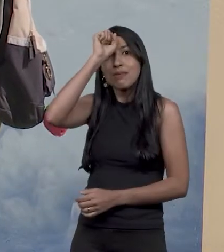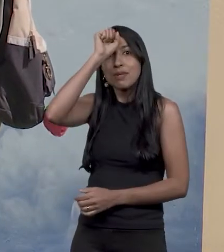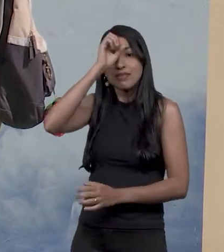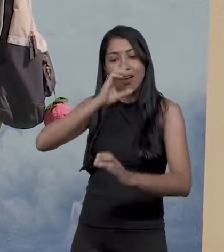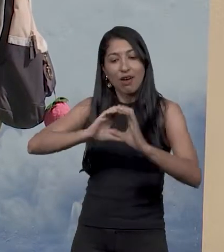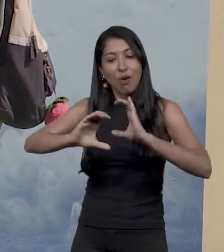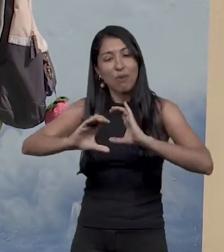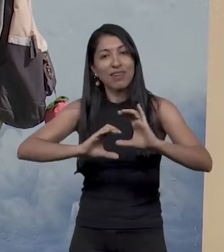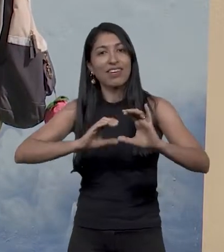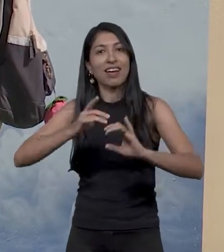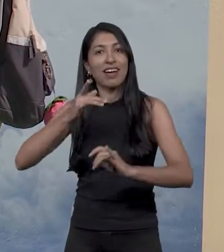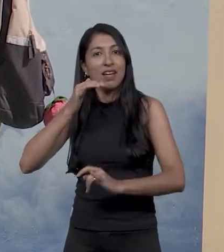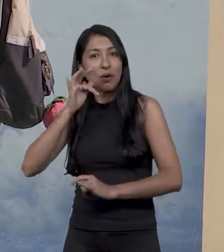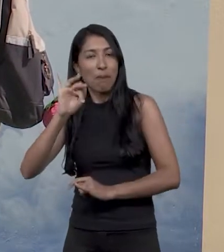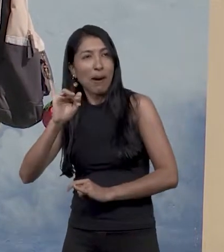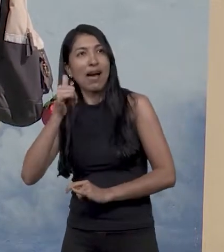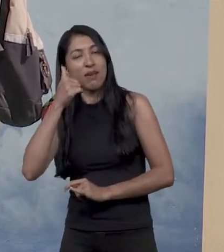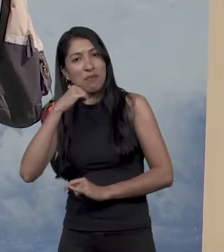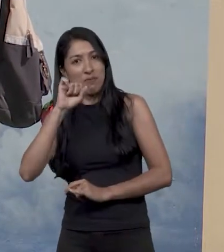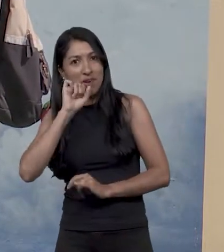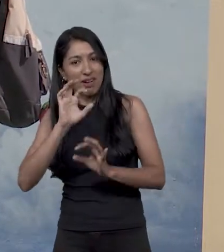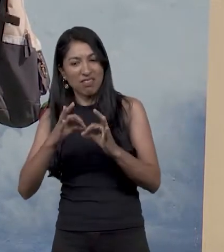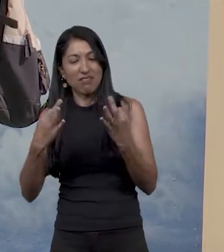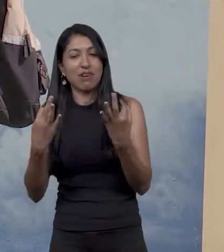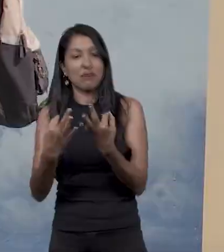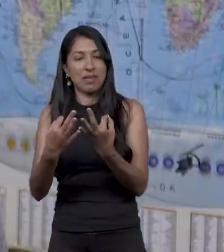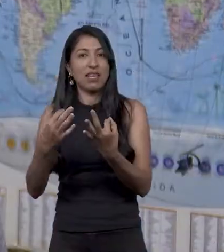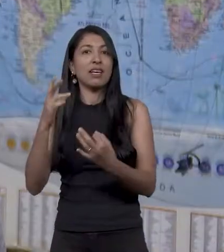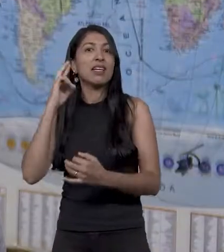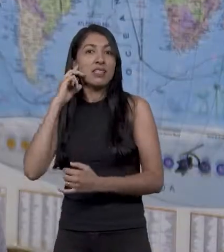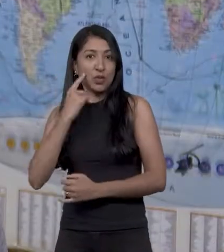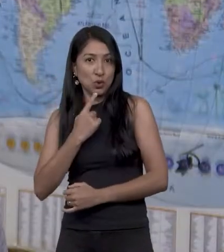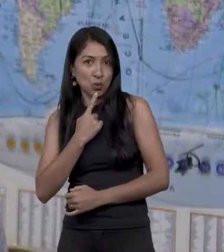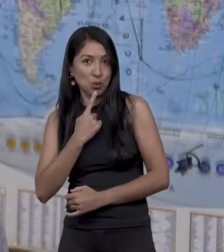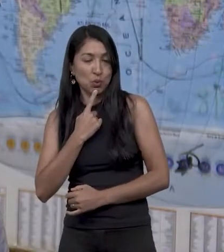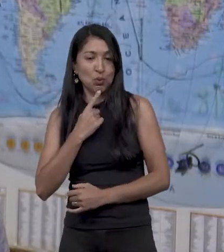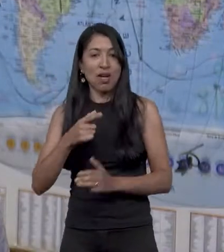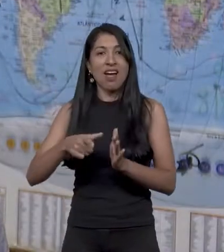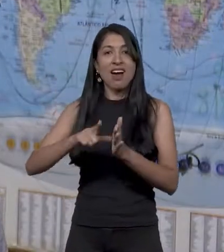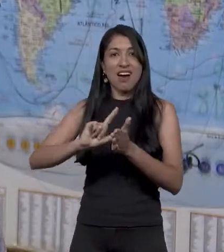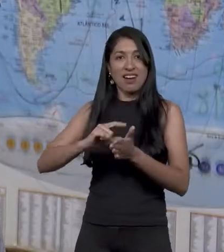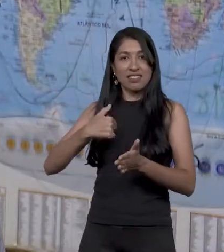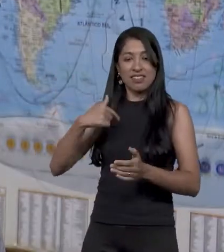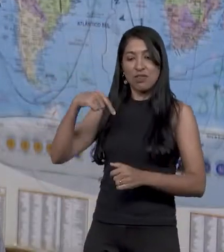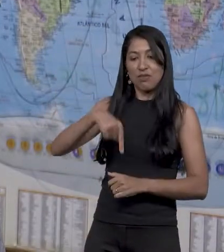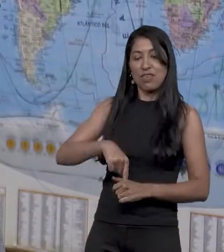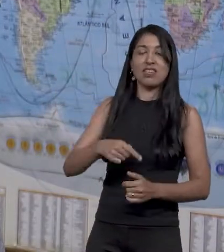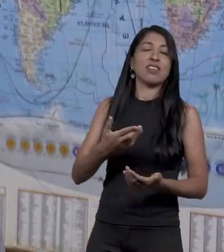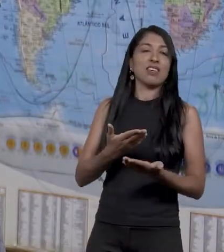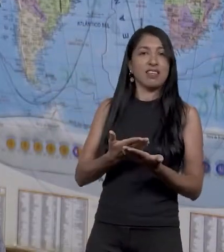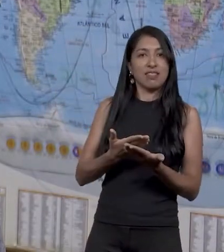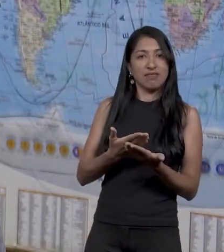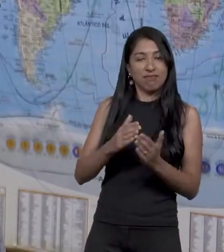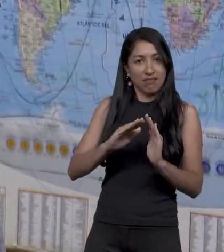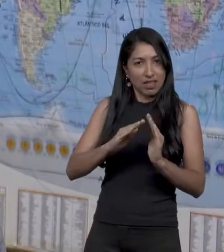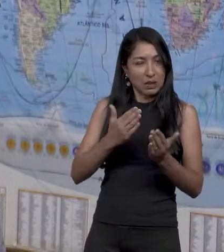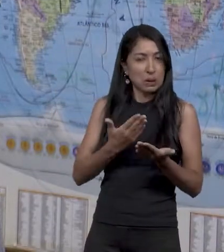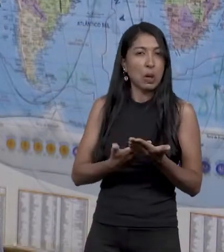comunicar melhor com os pais que são surdos. Antes de eu vir para a escola, a gente conversava,